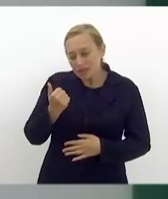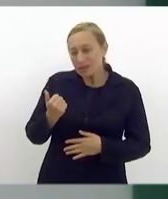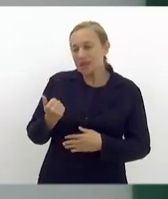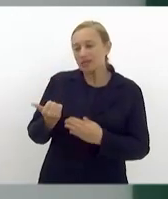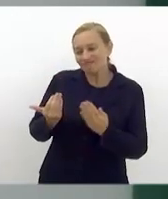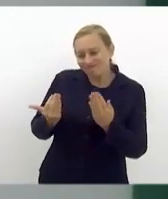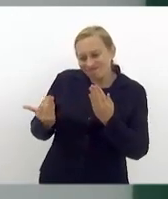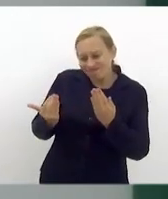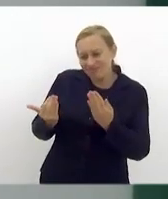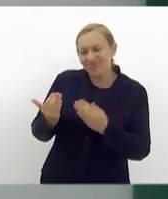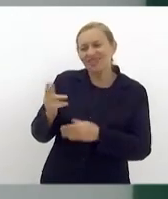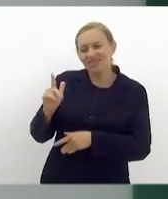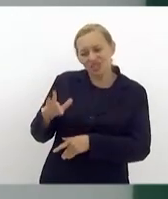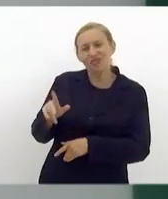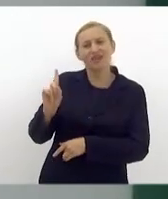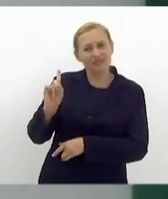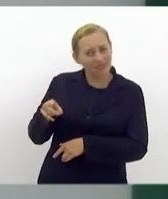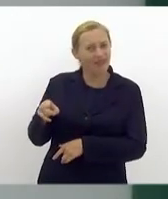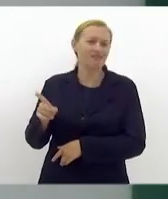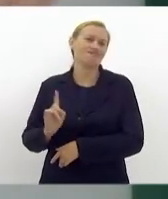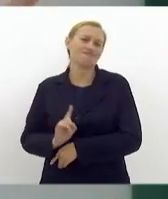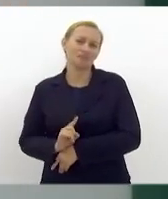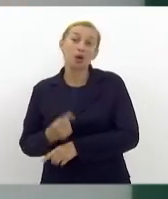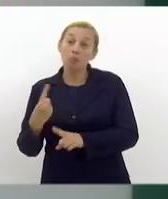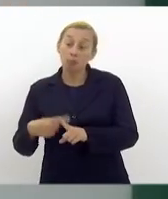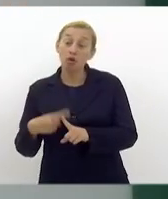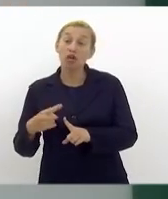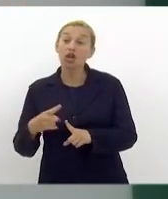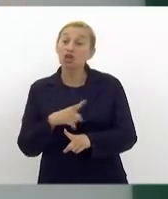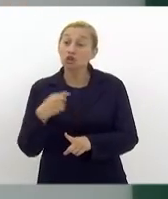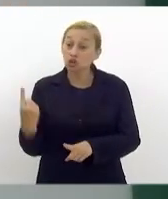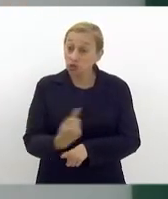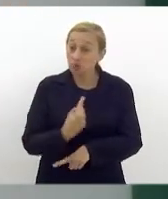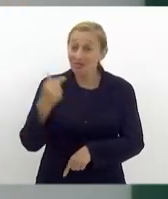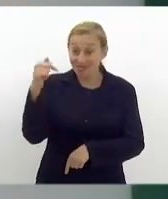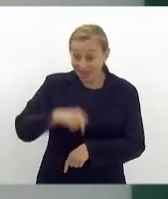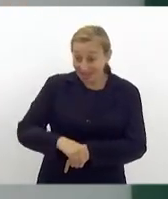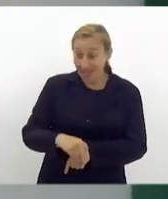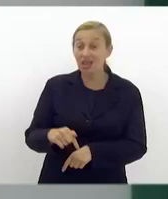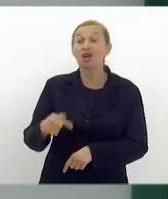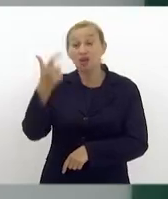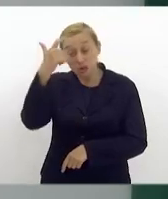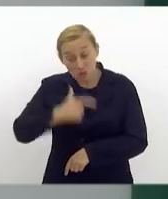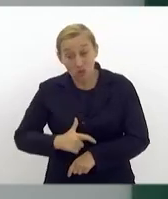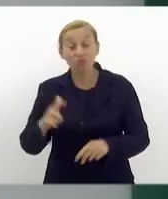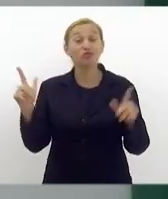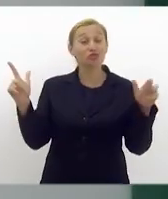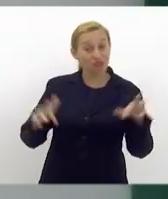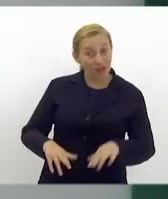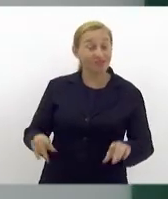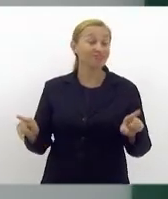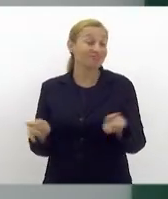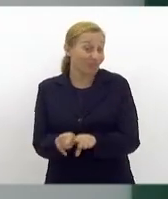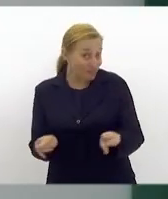diferente. E ela é diferente, porque todos nós que estamos aqui somos diferentes.